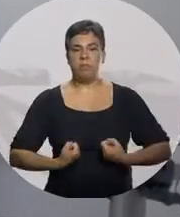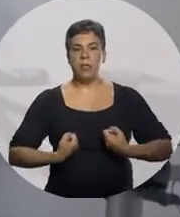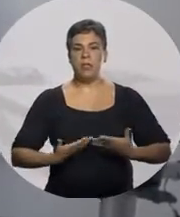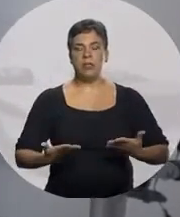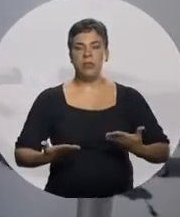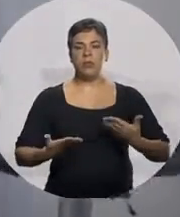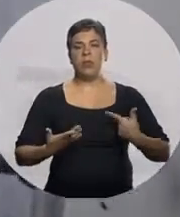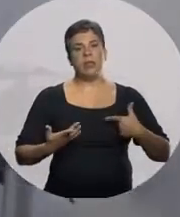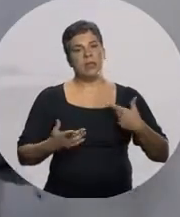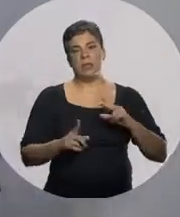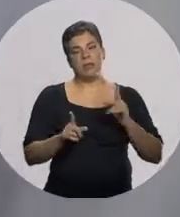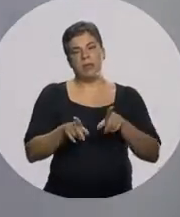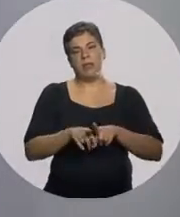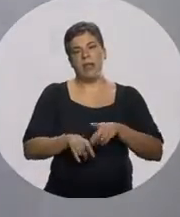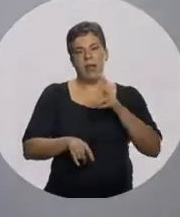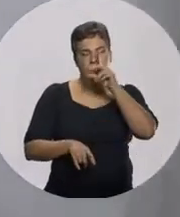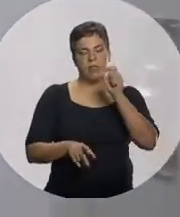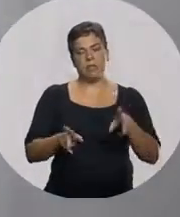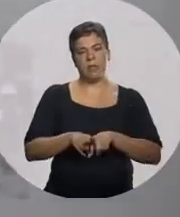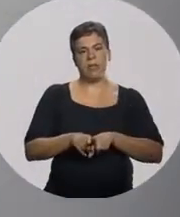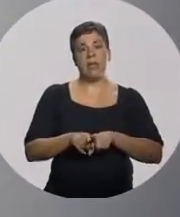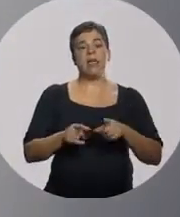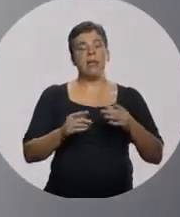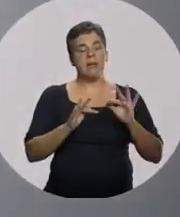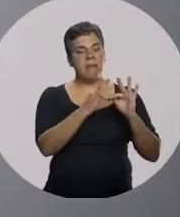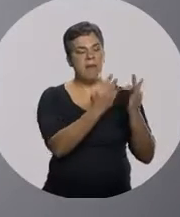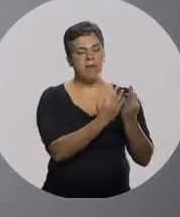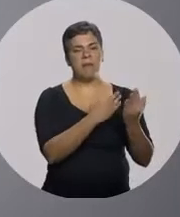muito, muito o apoio da família Principalmente dos meus pais, irmãs e tia